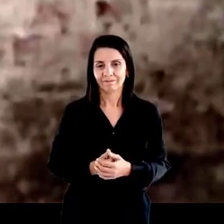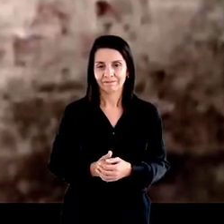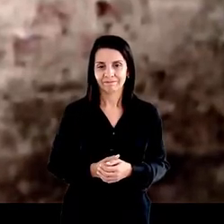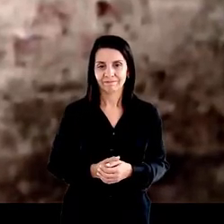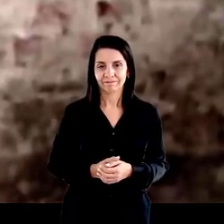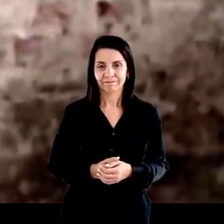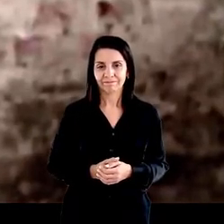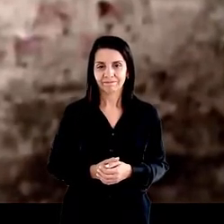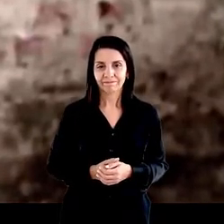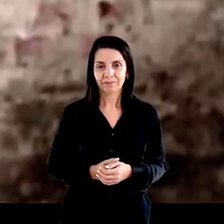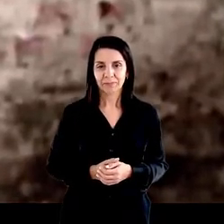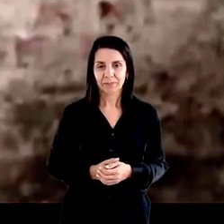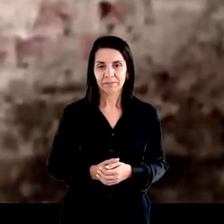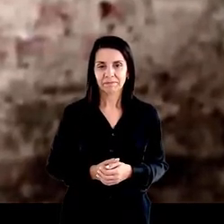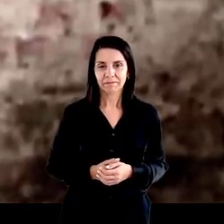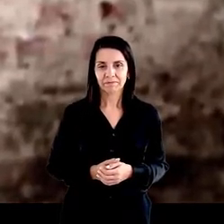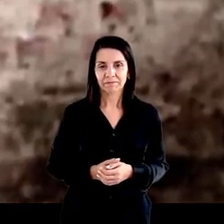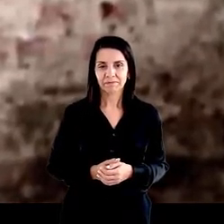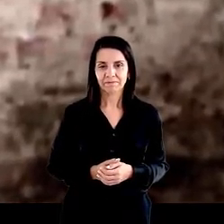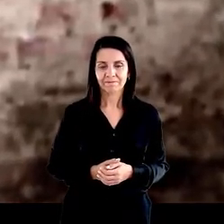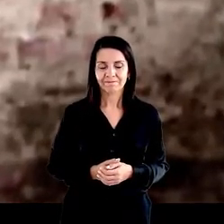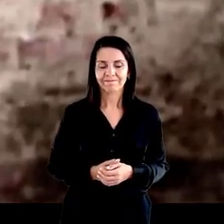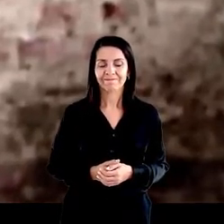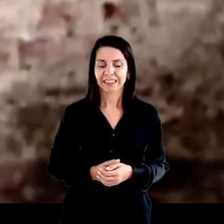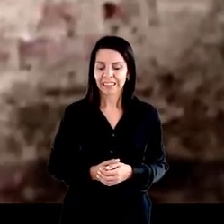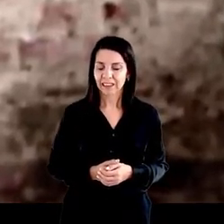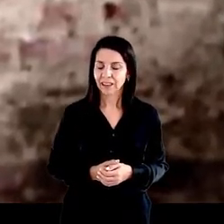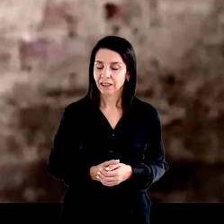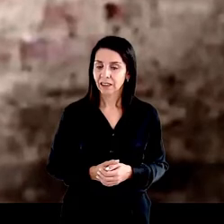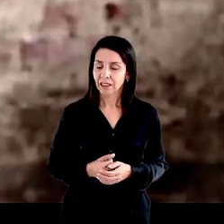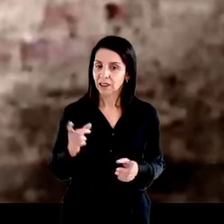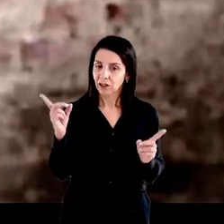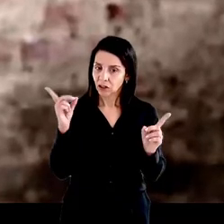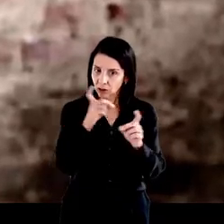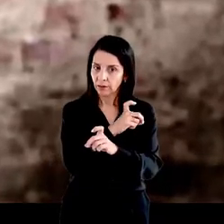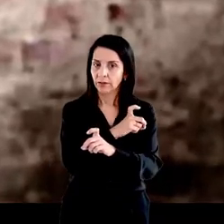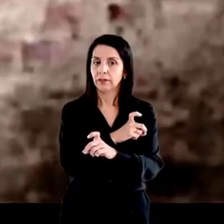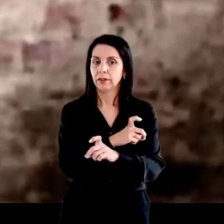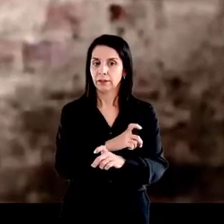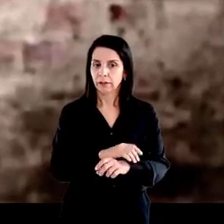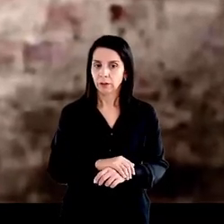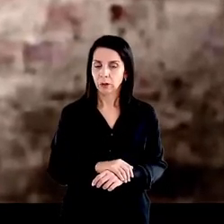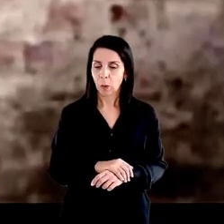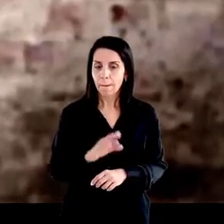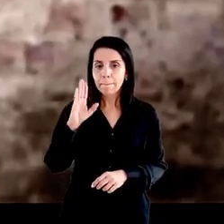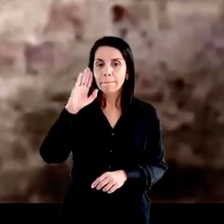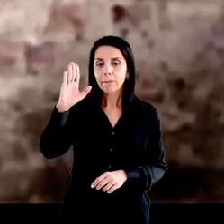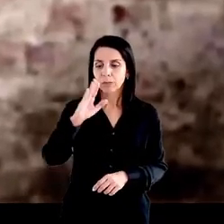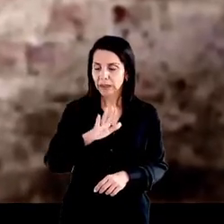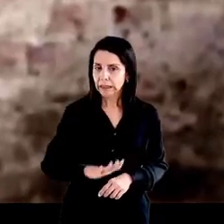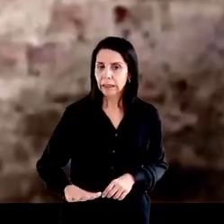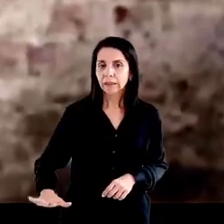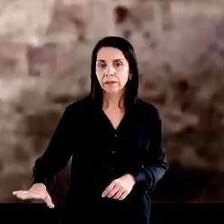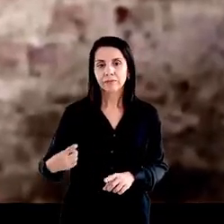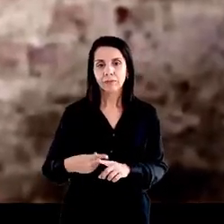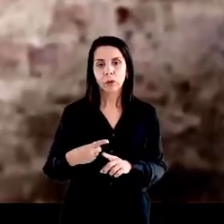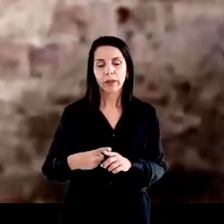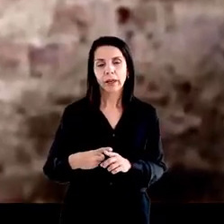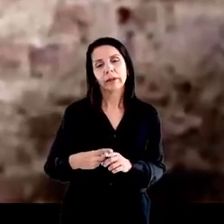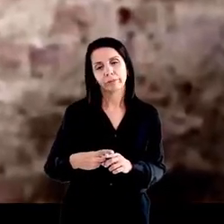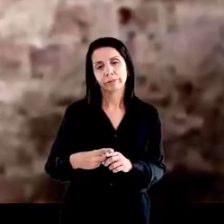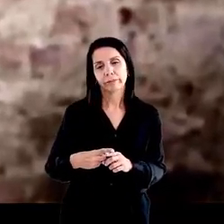muito barra pesada, né? Principalmente para a criança, porque o adulto,